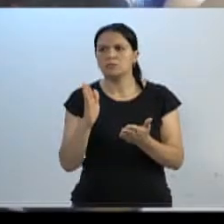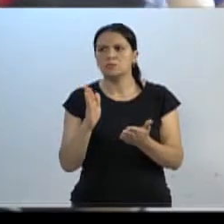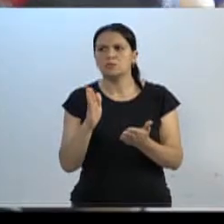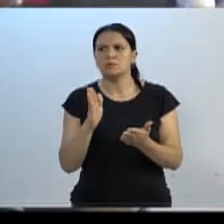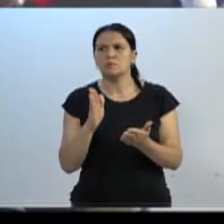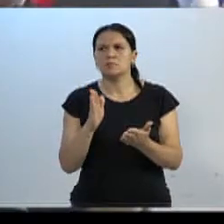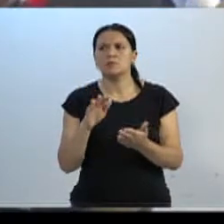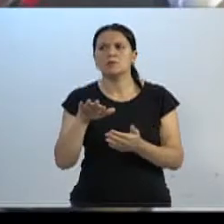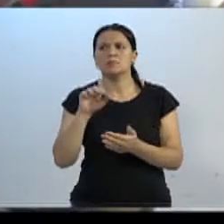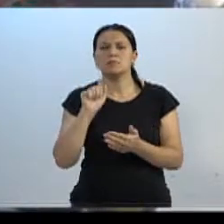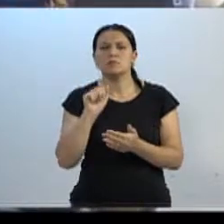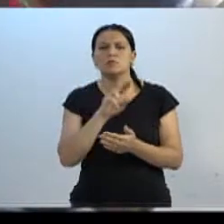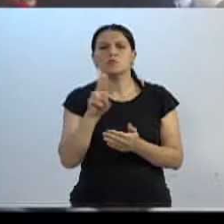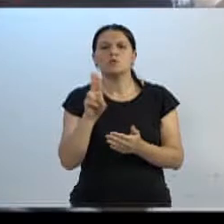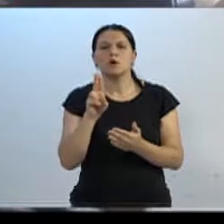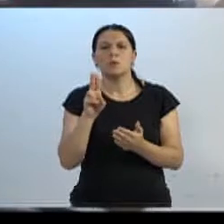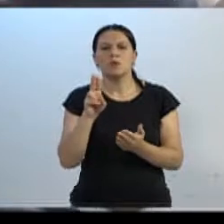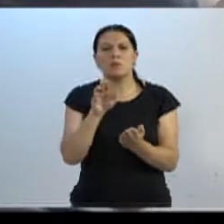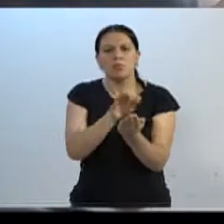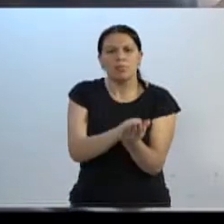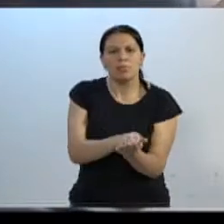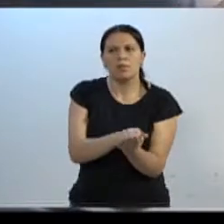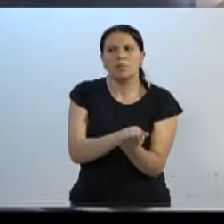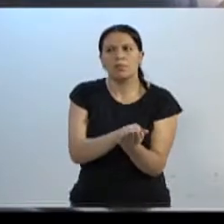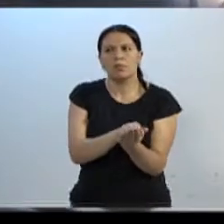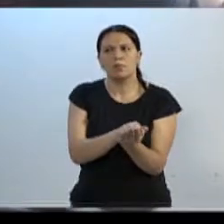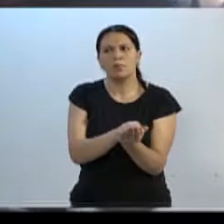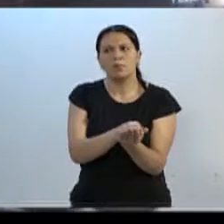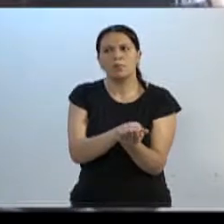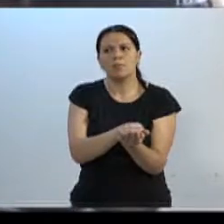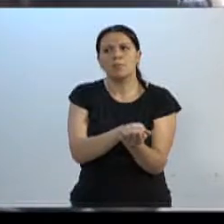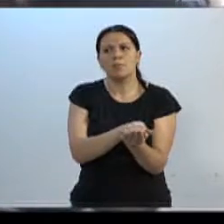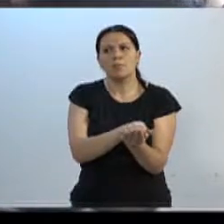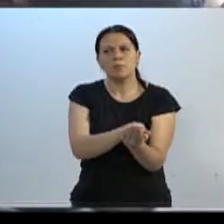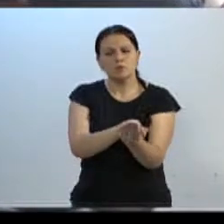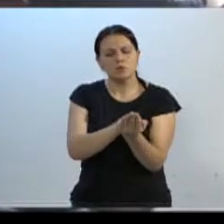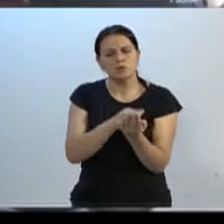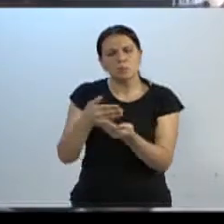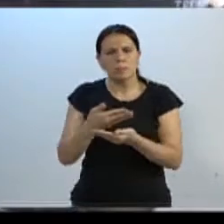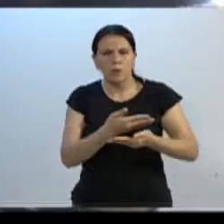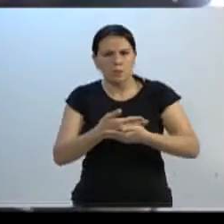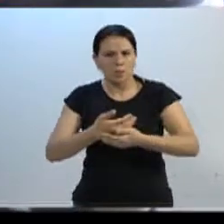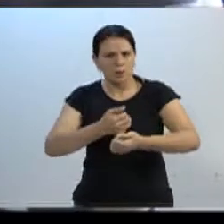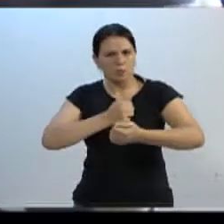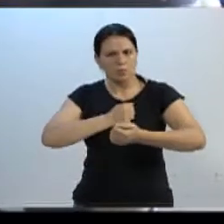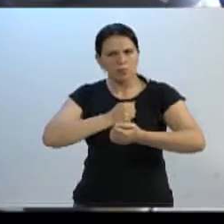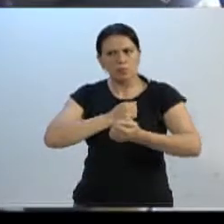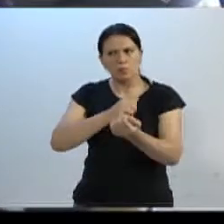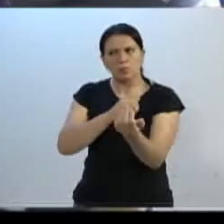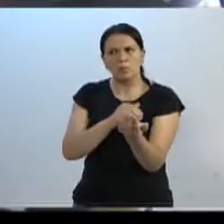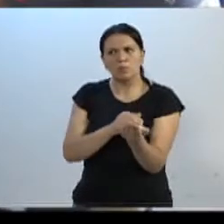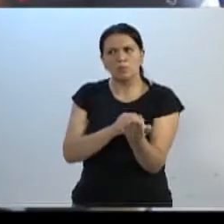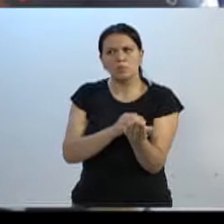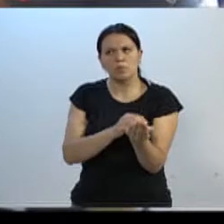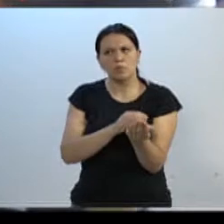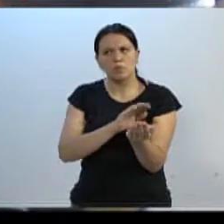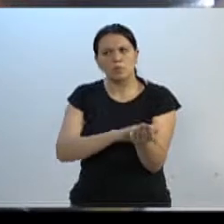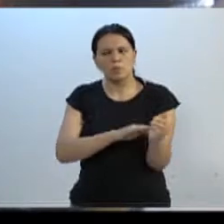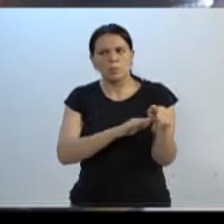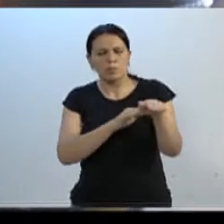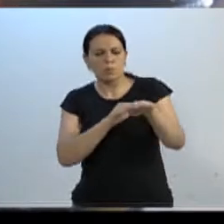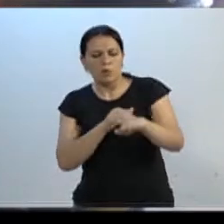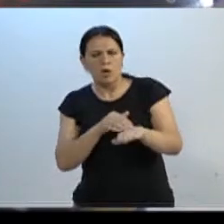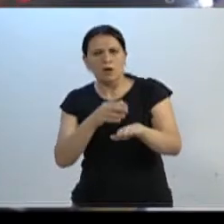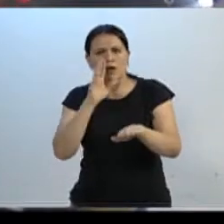Nós chamamos de sanduíche do bebê. Tapotagem, trago o bebê, giro ele, apoio na outra coxa, mão em